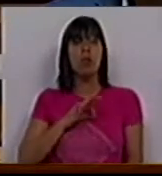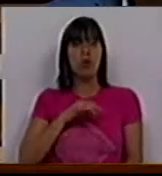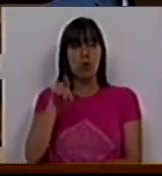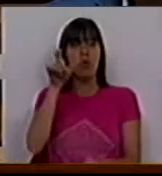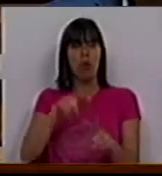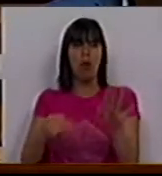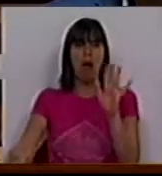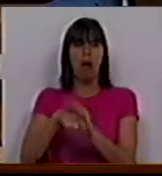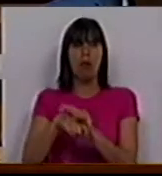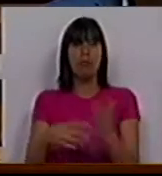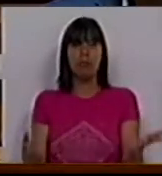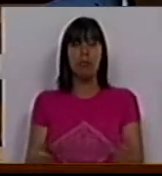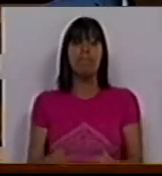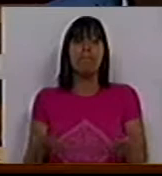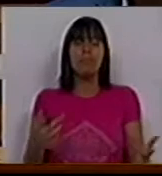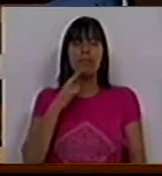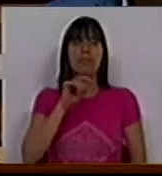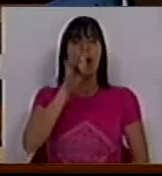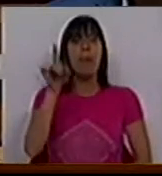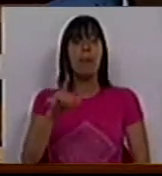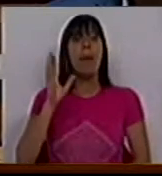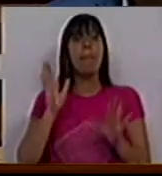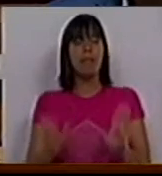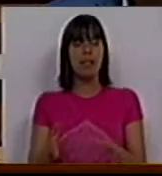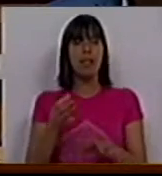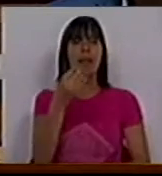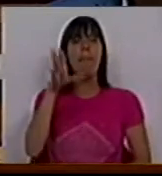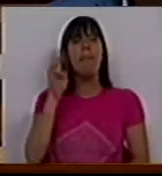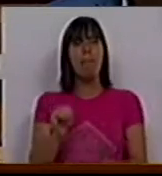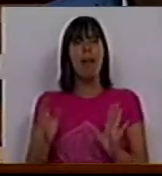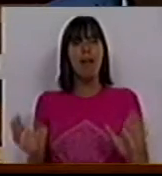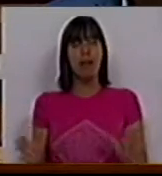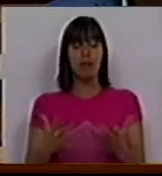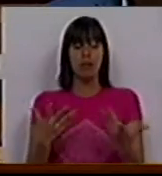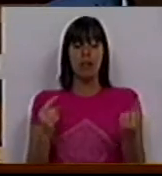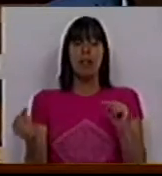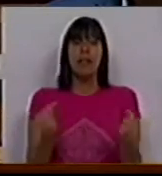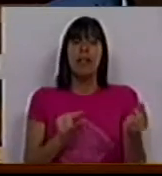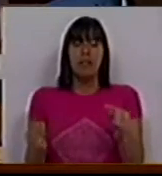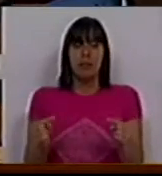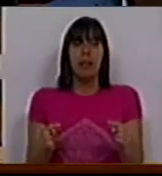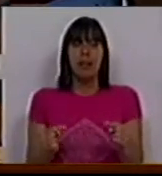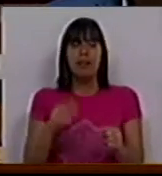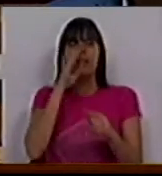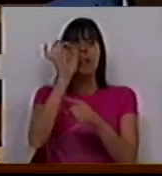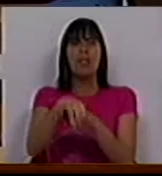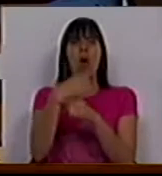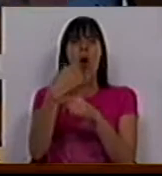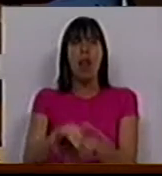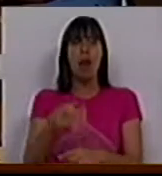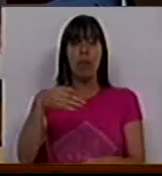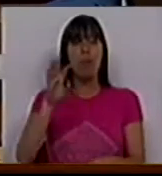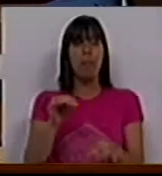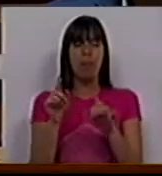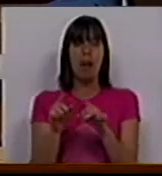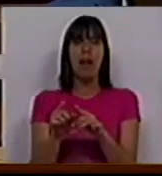a provocar. E a pergunta que se tem que fazer ao Partido Socialista neste debate é se, sim ou não, o